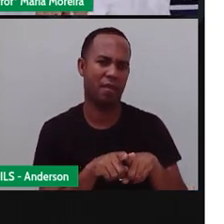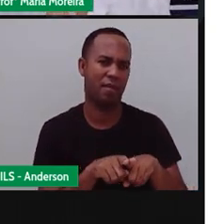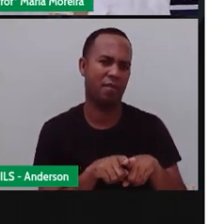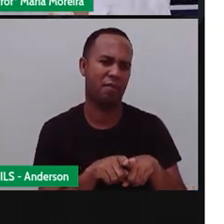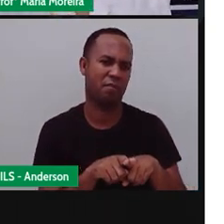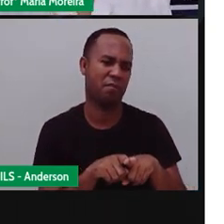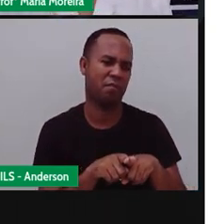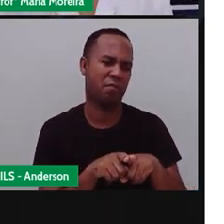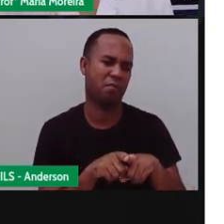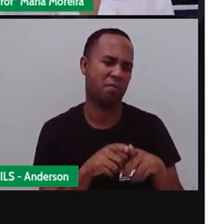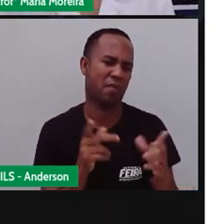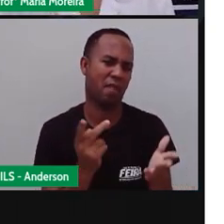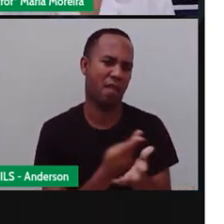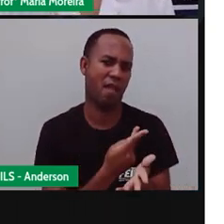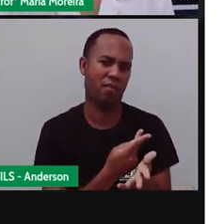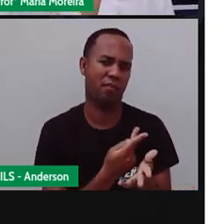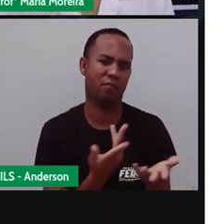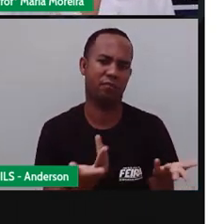besteiras.